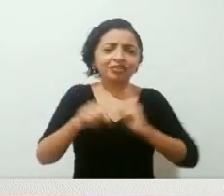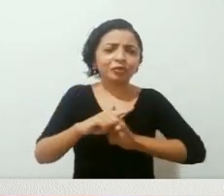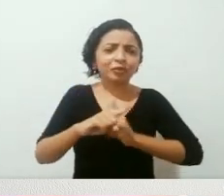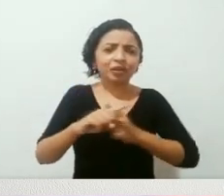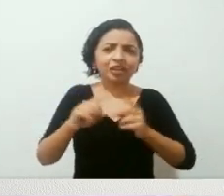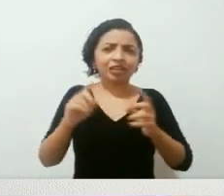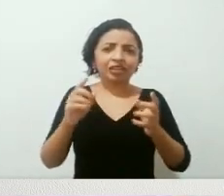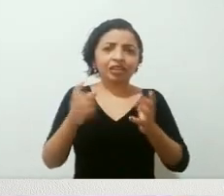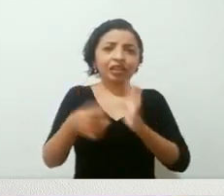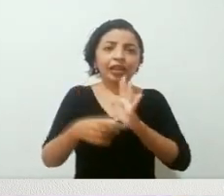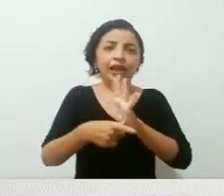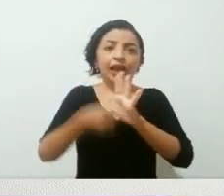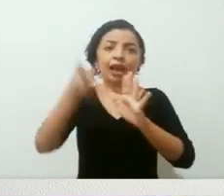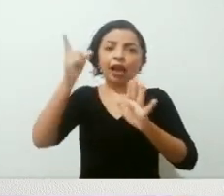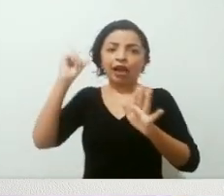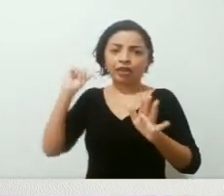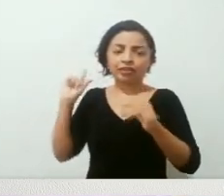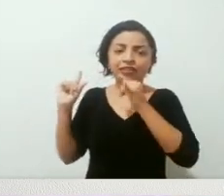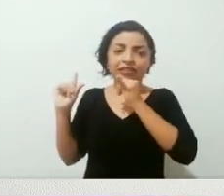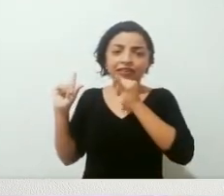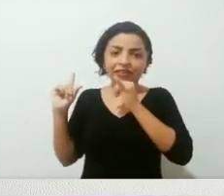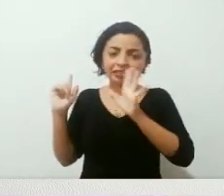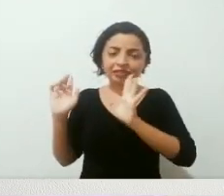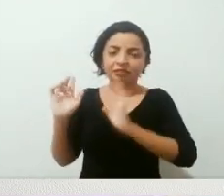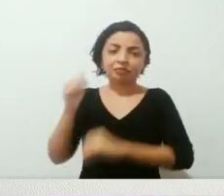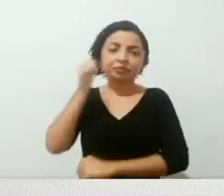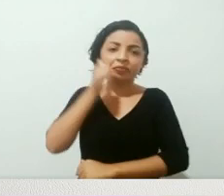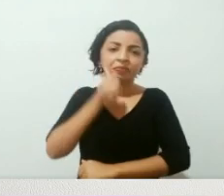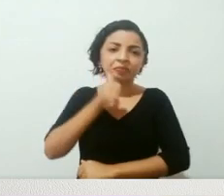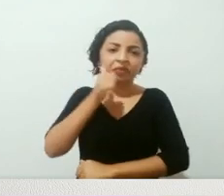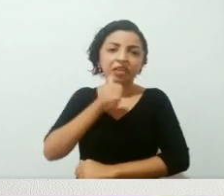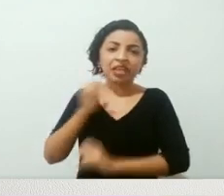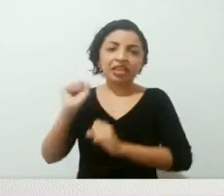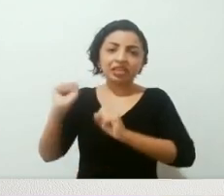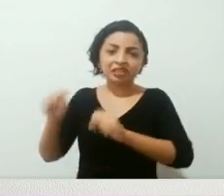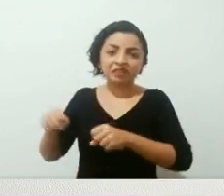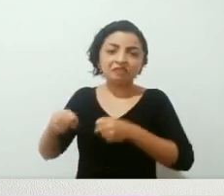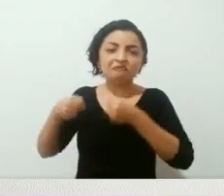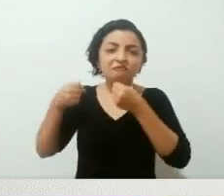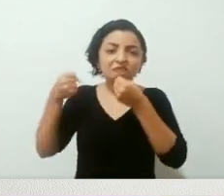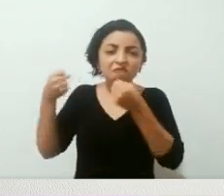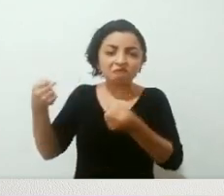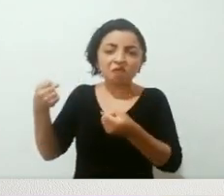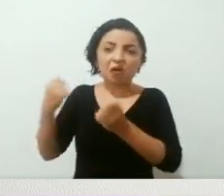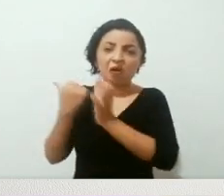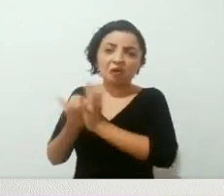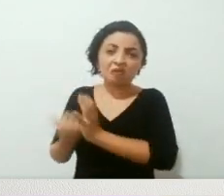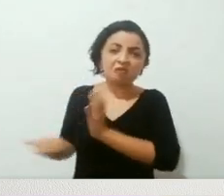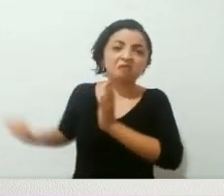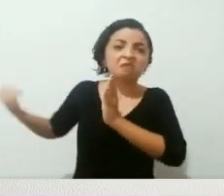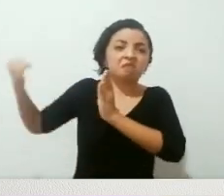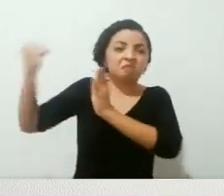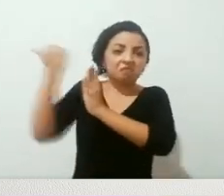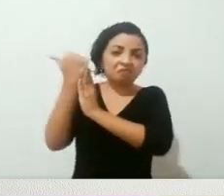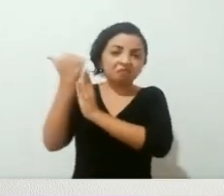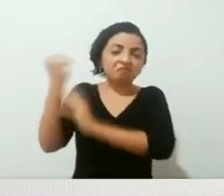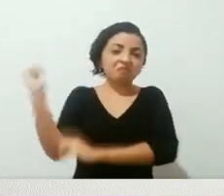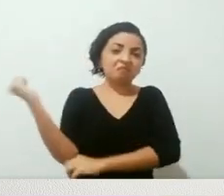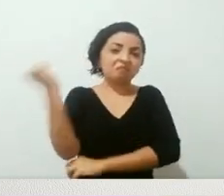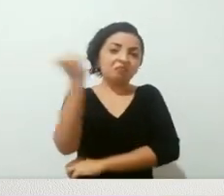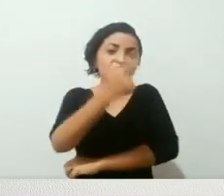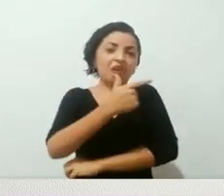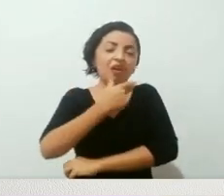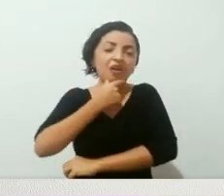de algumas décadas anteriores, por exemplo, que a mulher, ela tem que se esforçar, mesmo sendo muito melhor, mas ela tem que se esforçar muito mais do que o homem